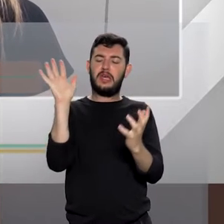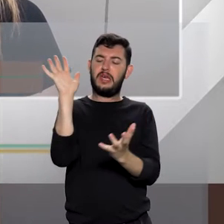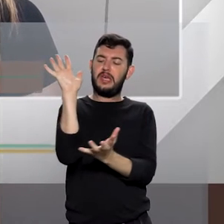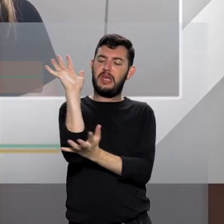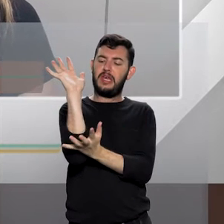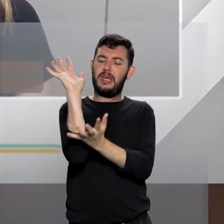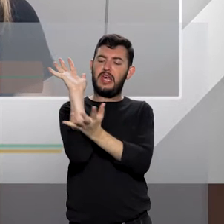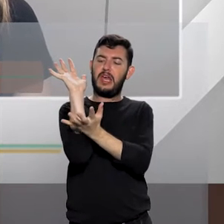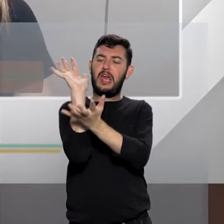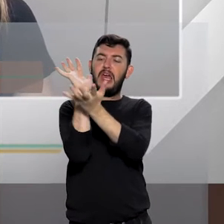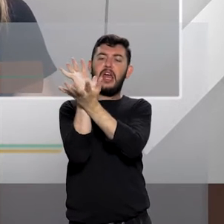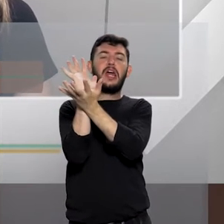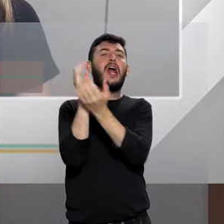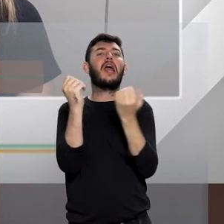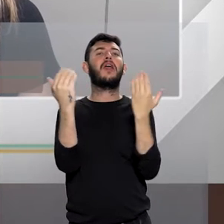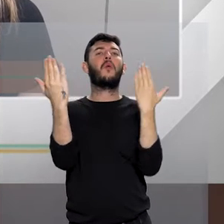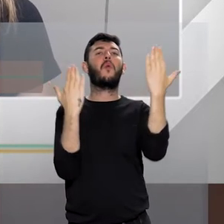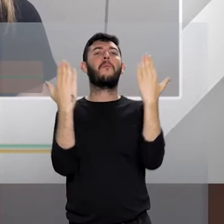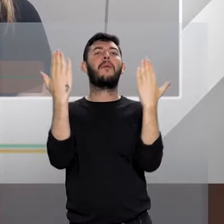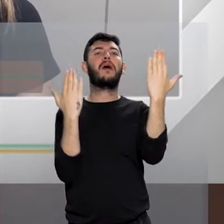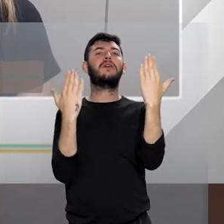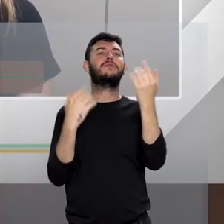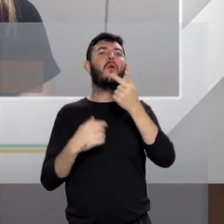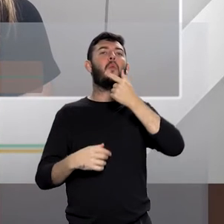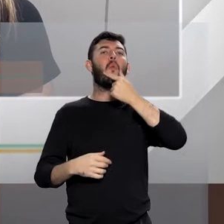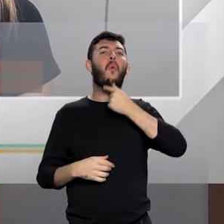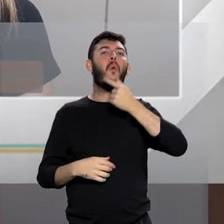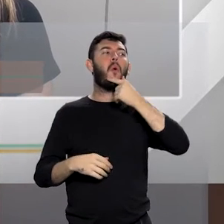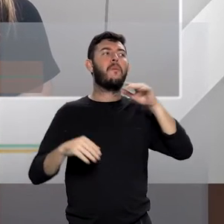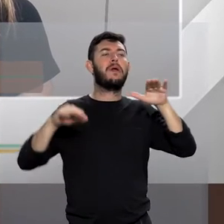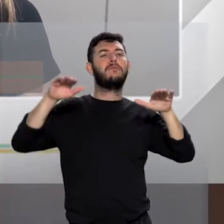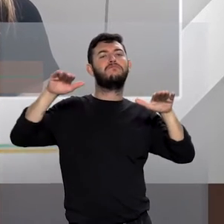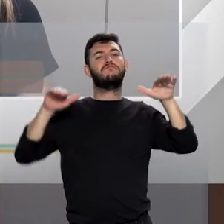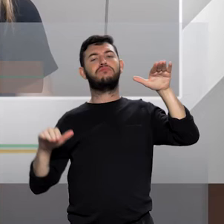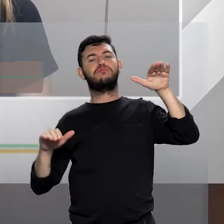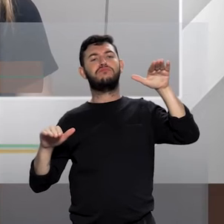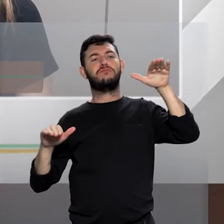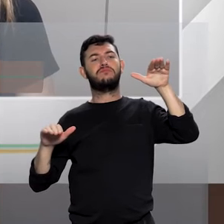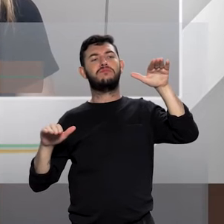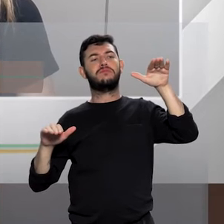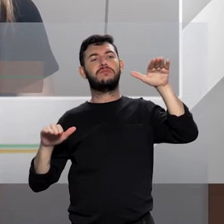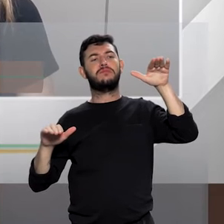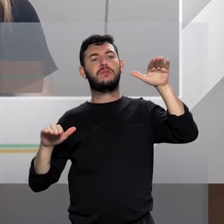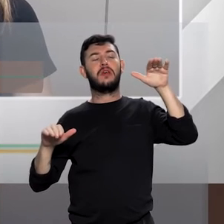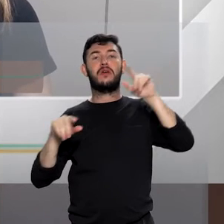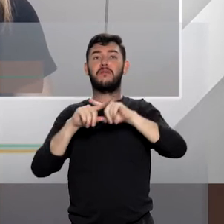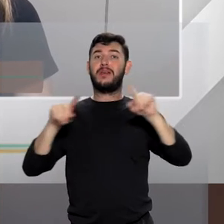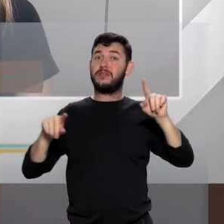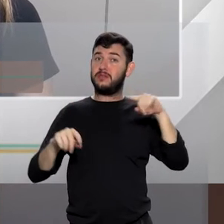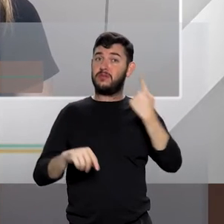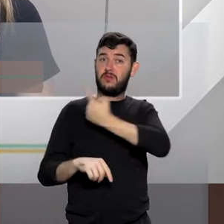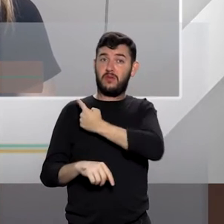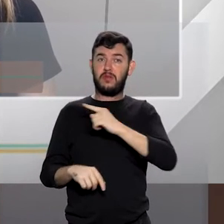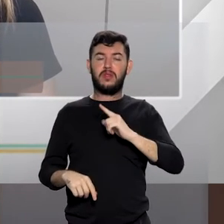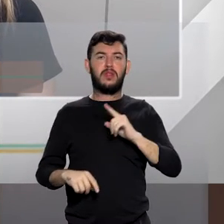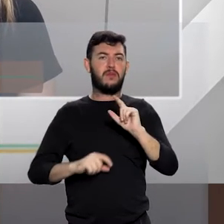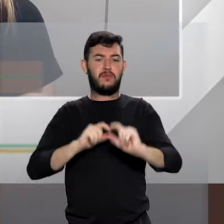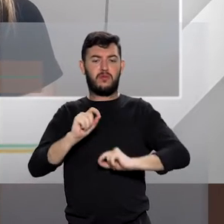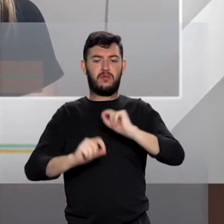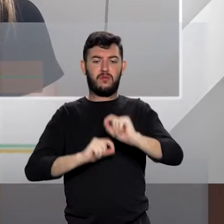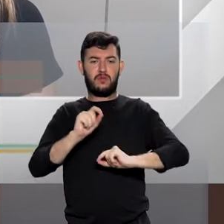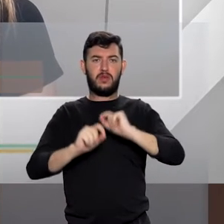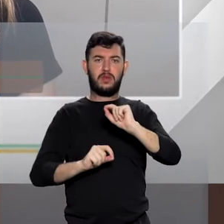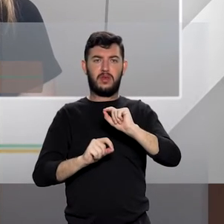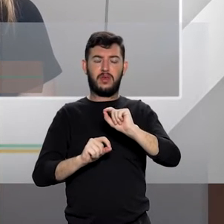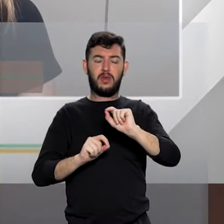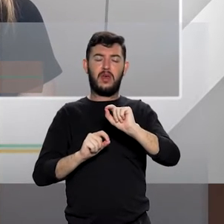Então, nós precisamos perceber que há justificativas sociais para termos uma legislação diferenciada. É